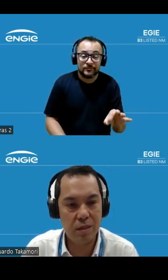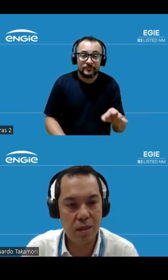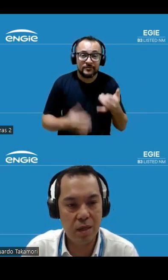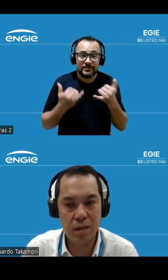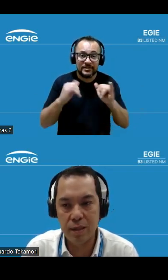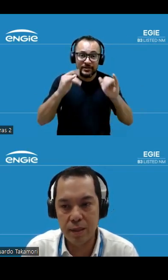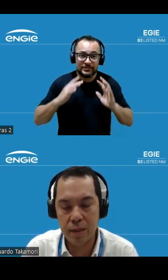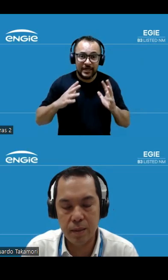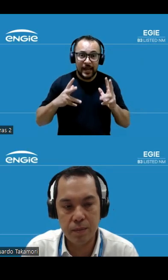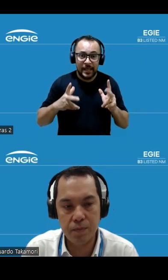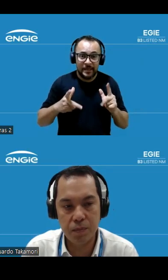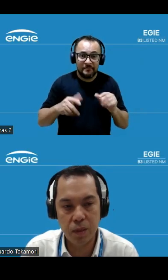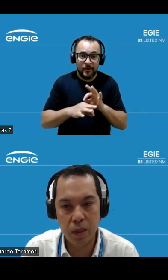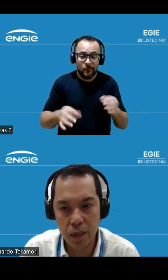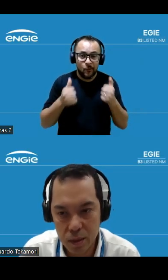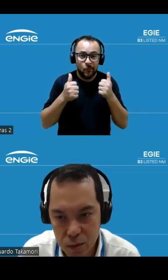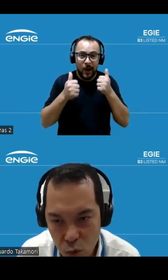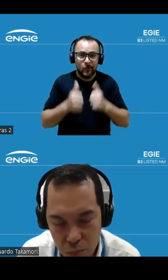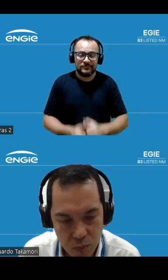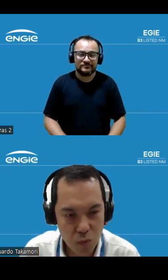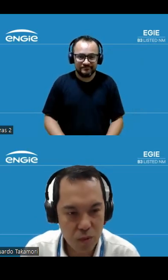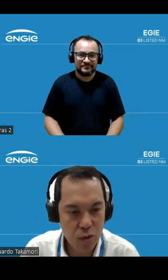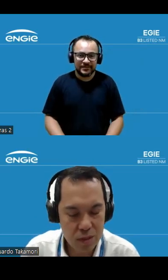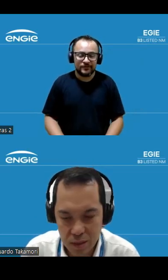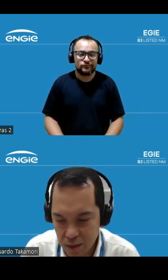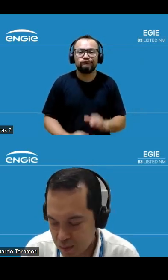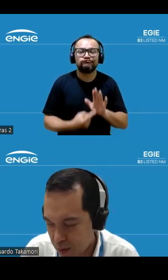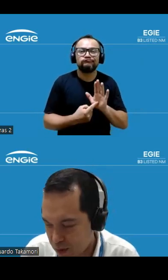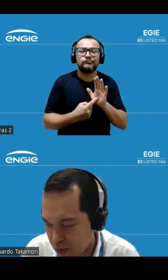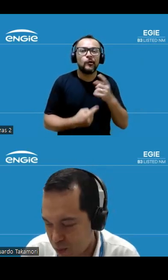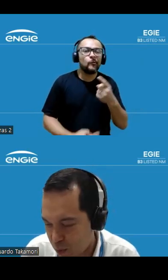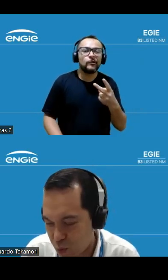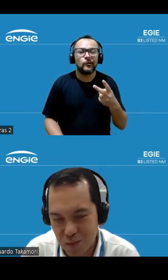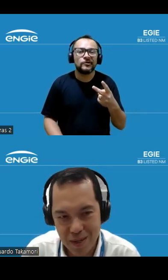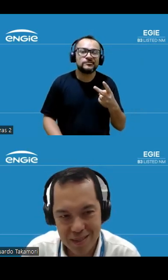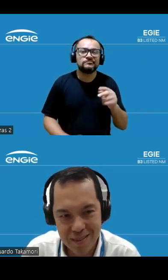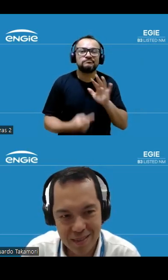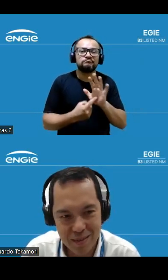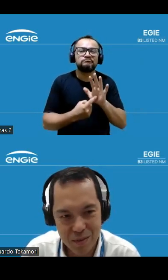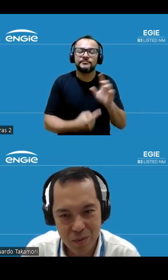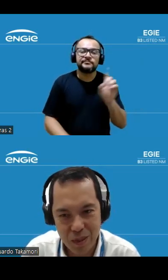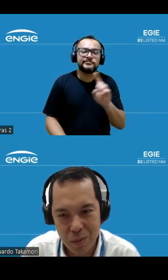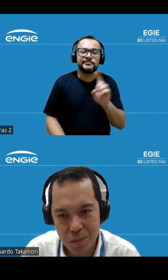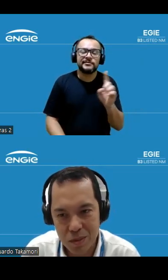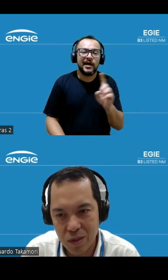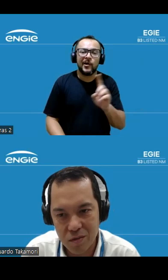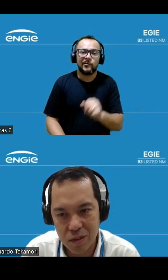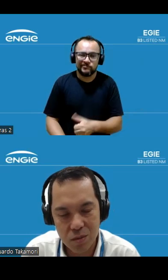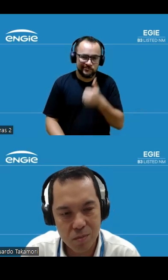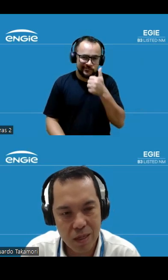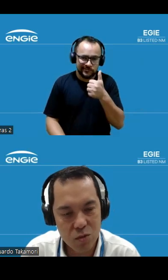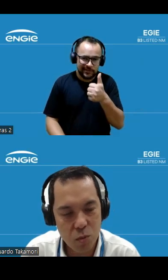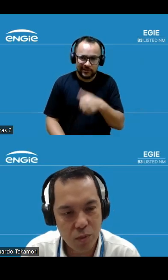apresentar escopo 1 e 2, que a gente não produz, mas não tem uma emissão